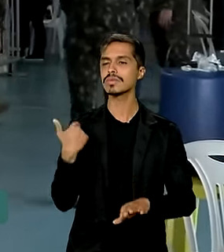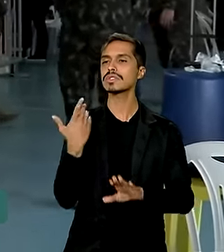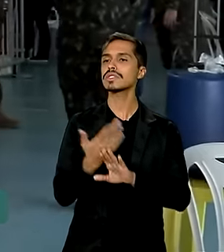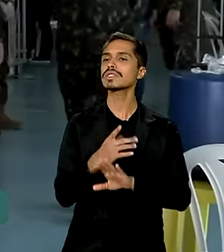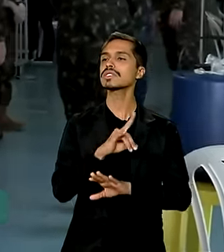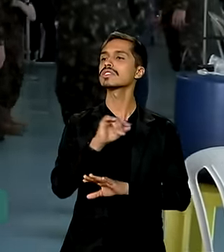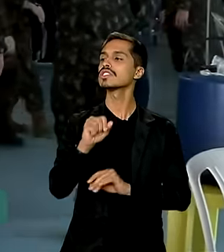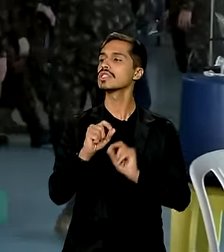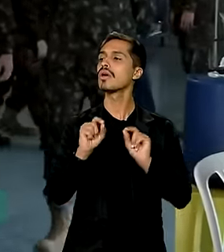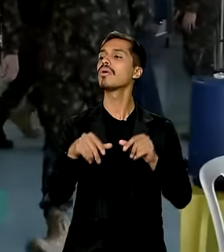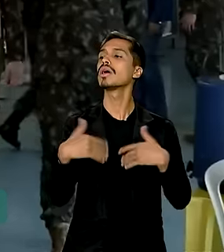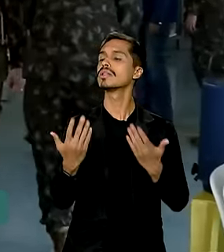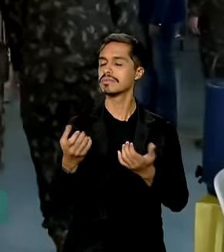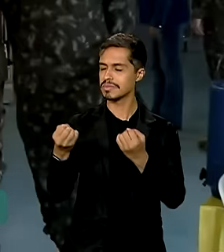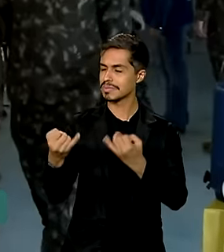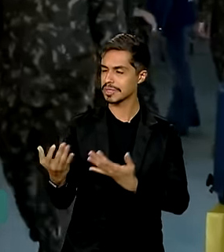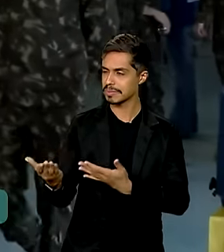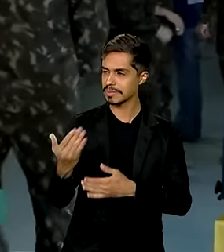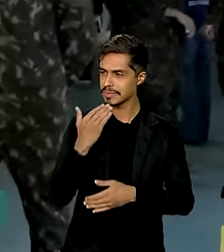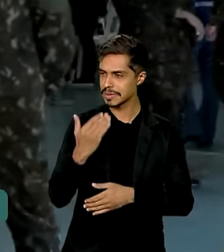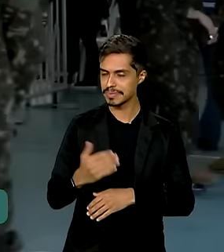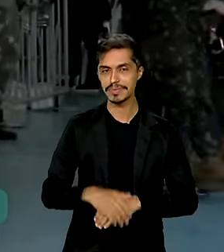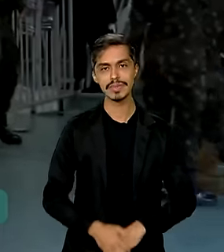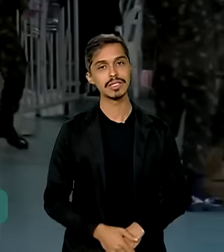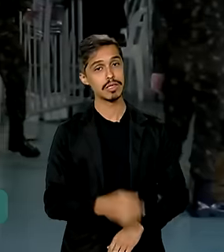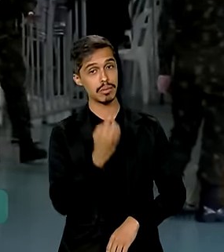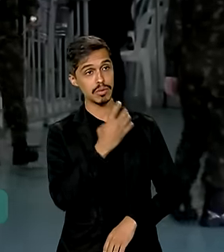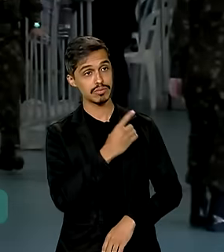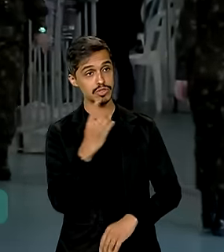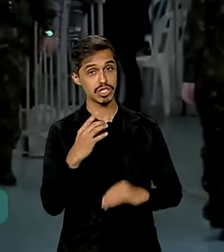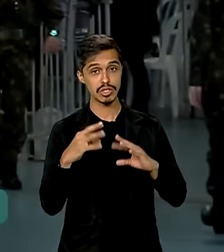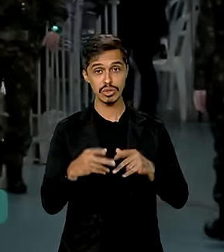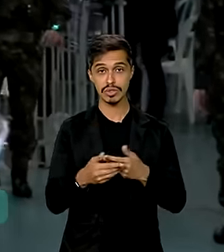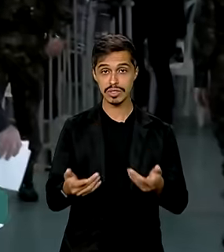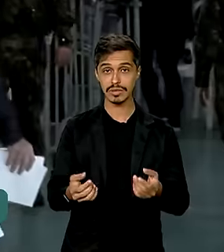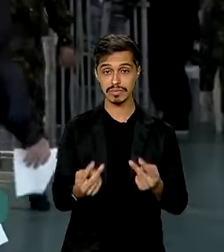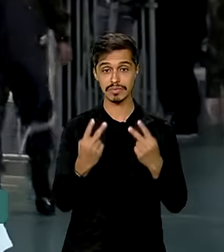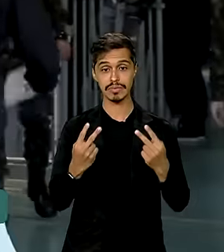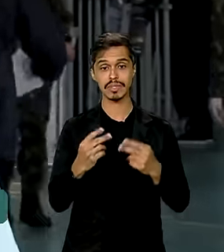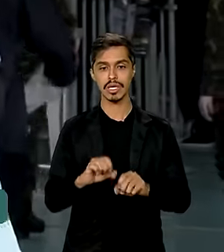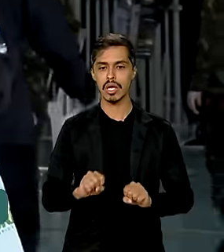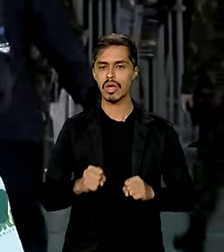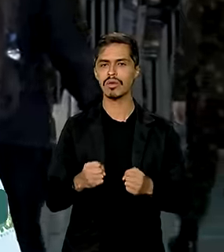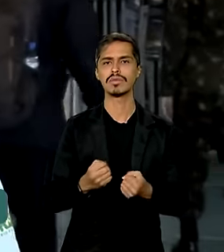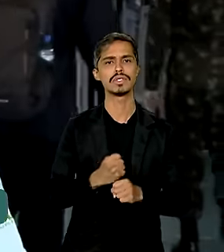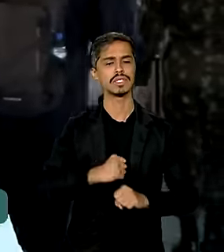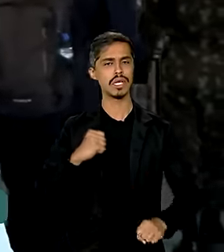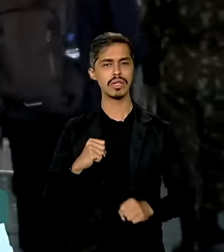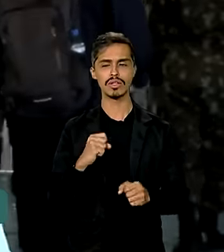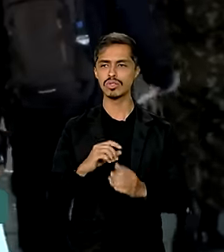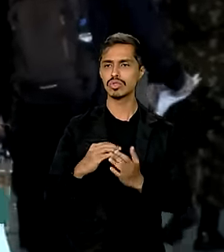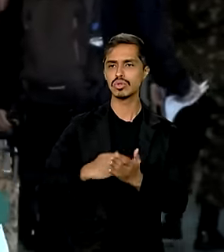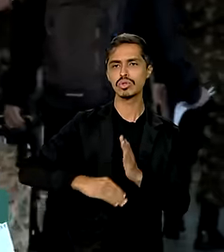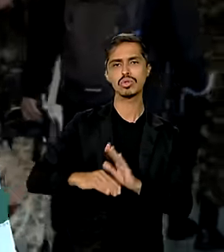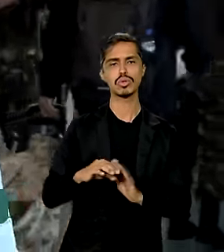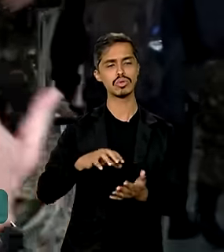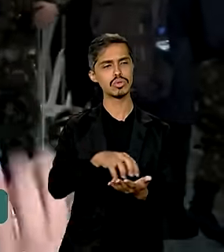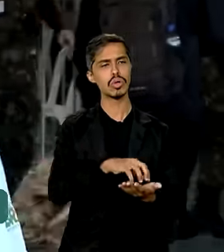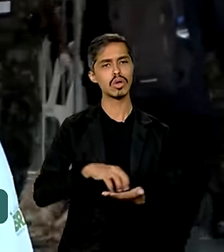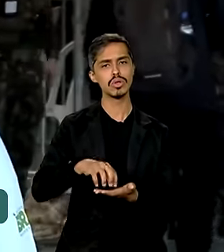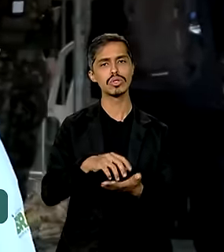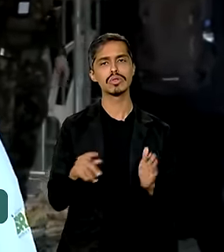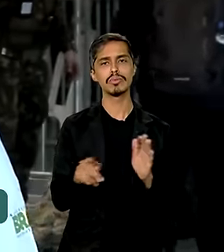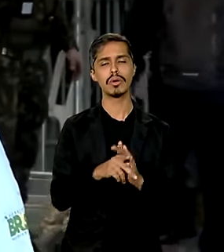vai? Explica para a gente, por favor. Bom dia a todos que estão nos assistindo. Uma grande ação com todos os órgãos do governo federal,